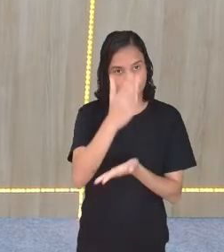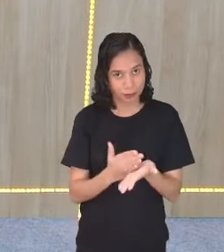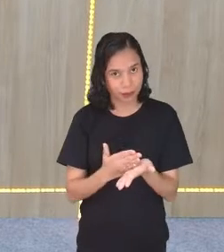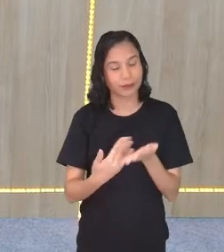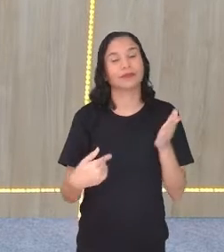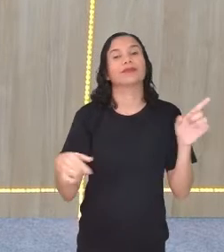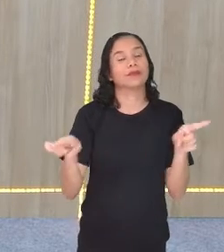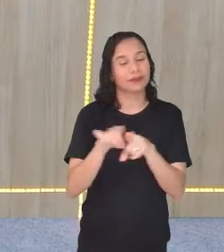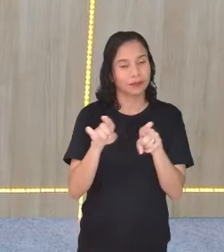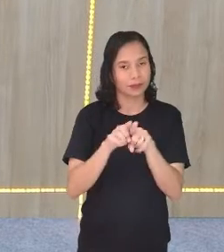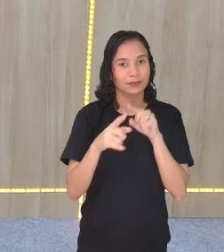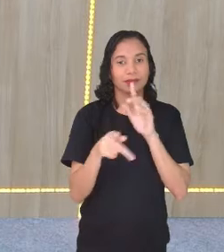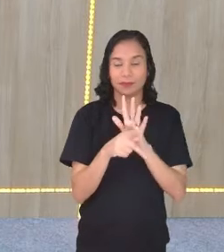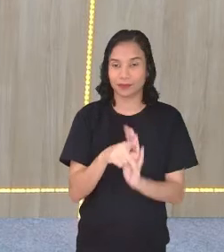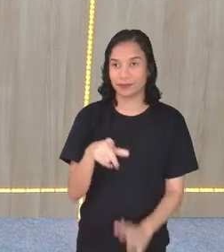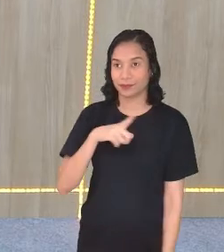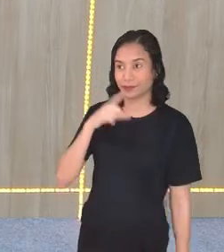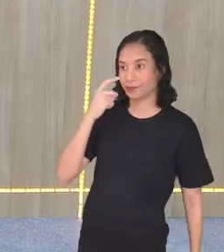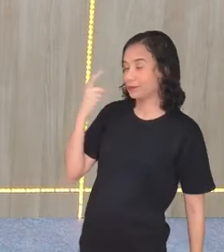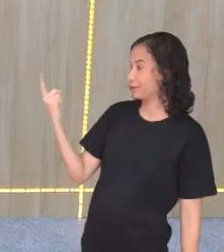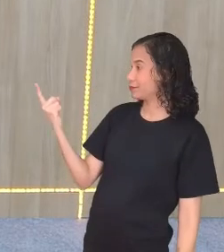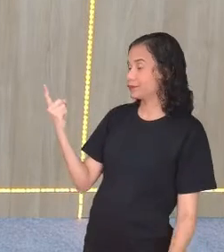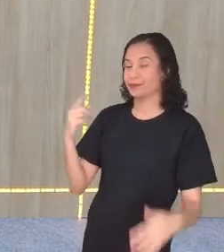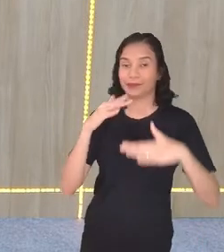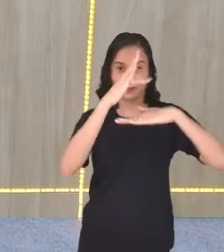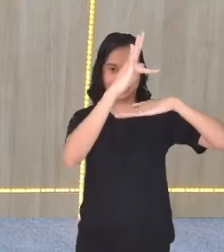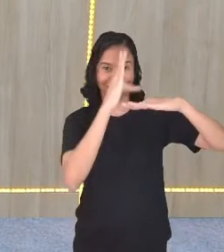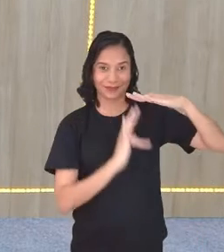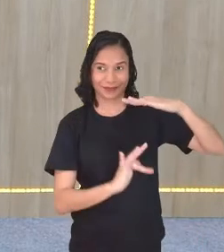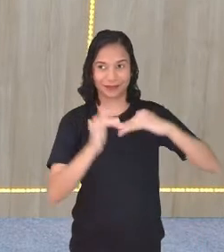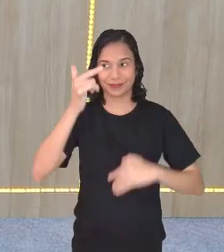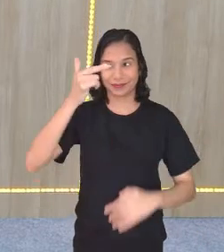Metade do quadrado. Ó a fração aí de novo.